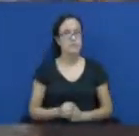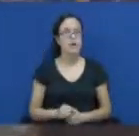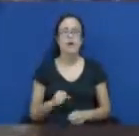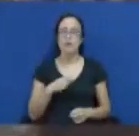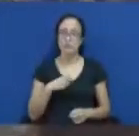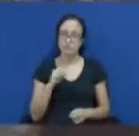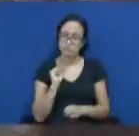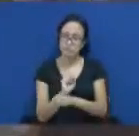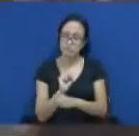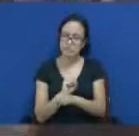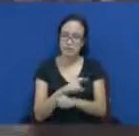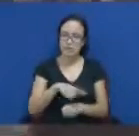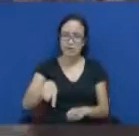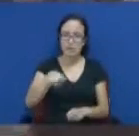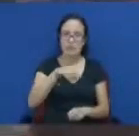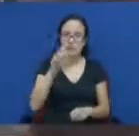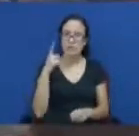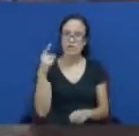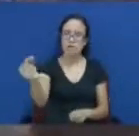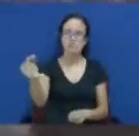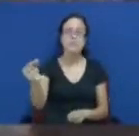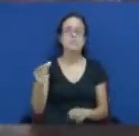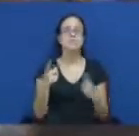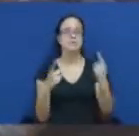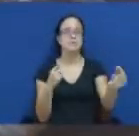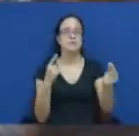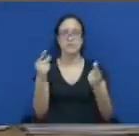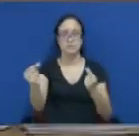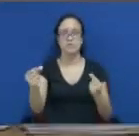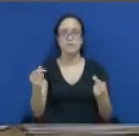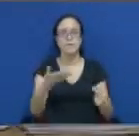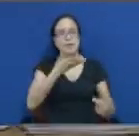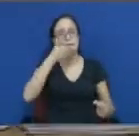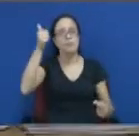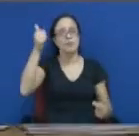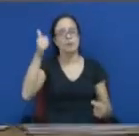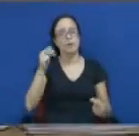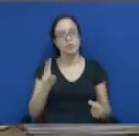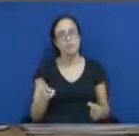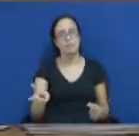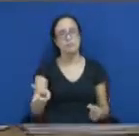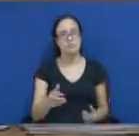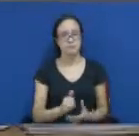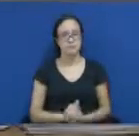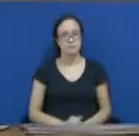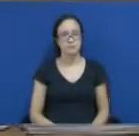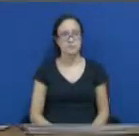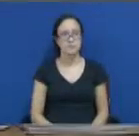que desejam sair do plenário, que assim o façam, para que nós possamos transcorrer a sessão da melhor forma possível.